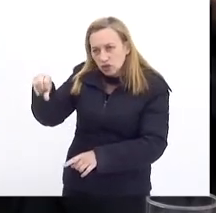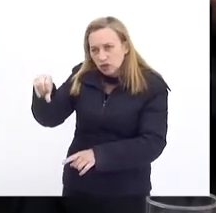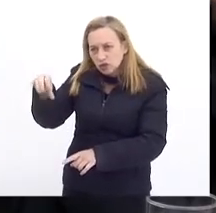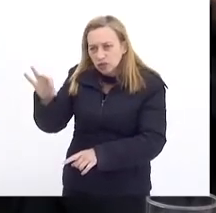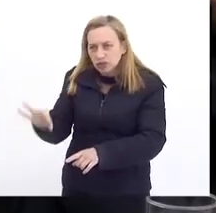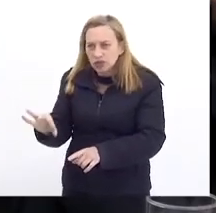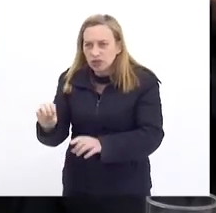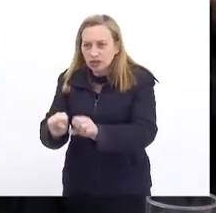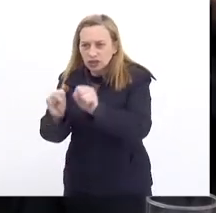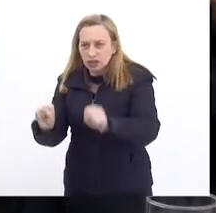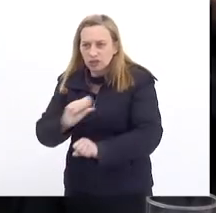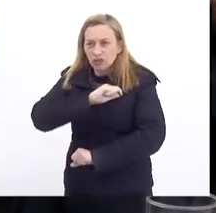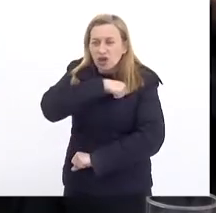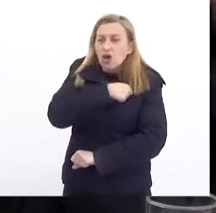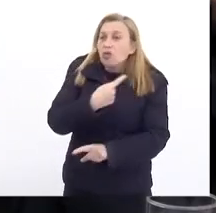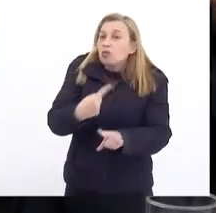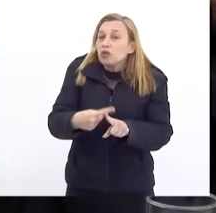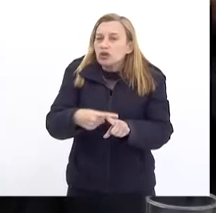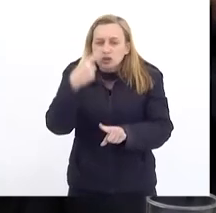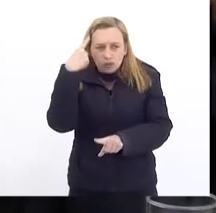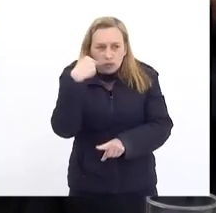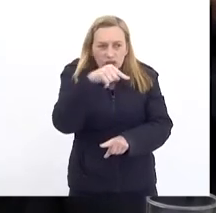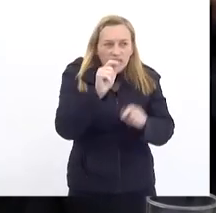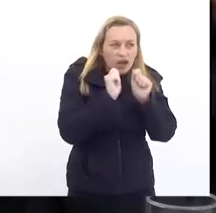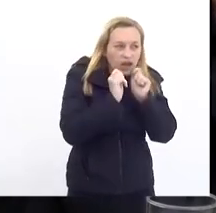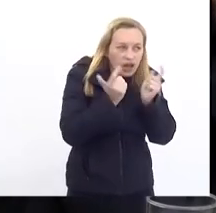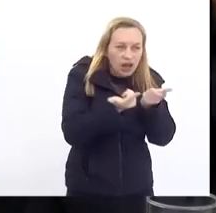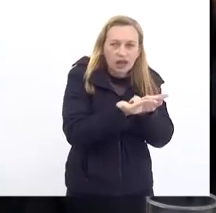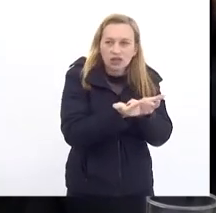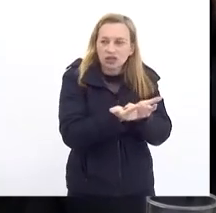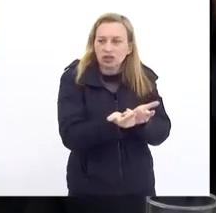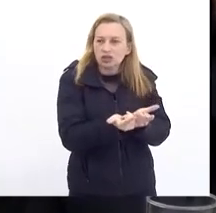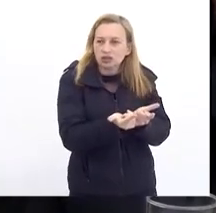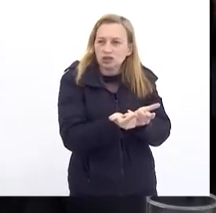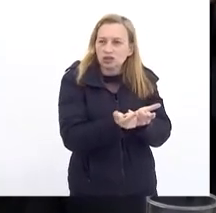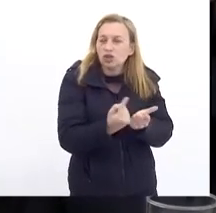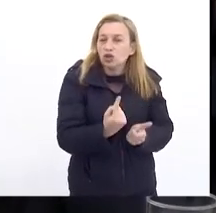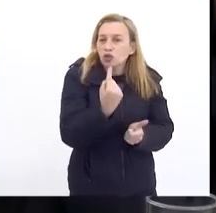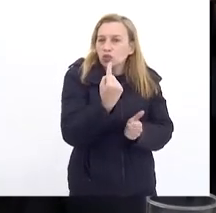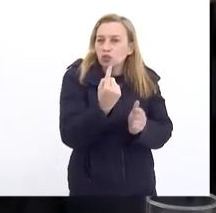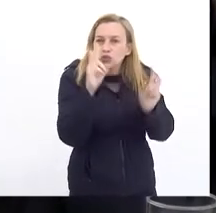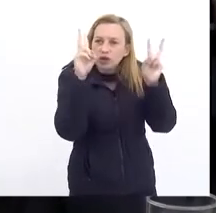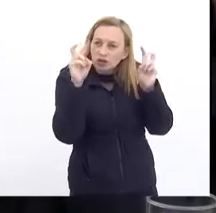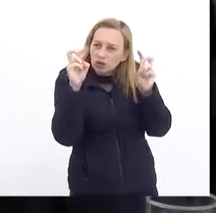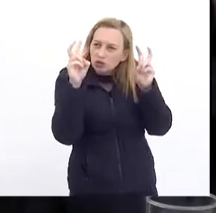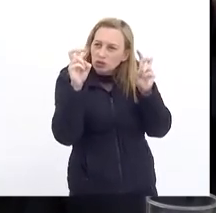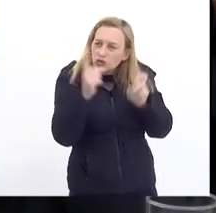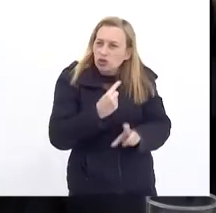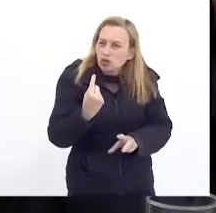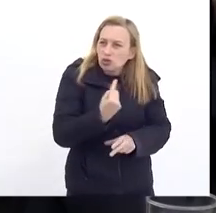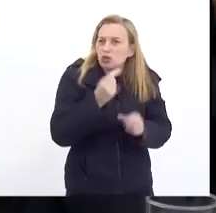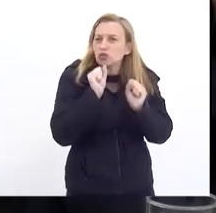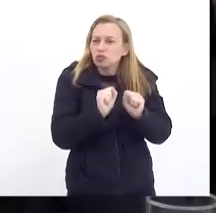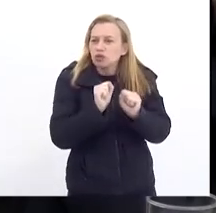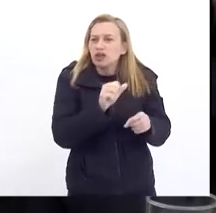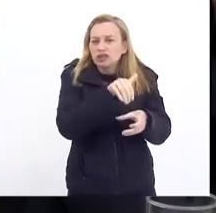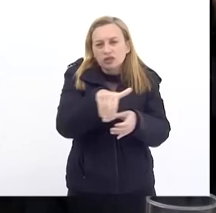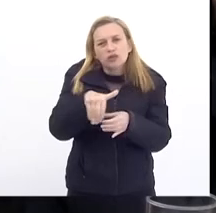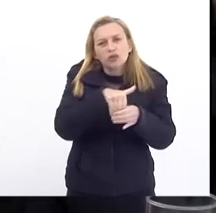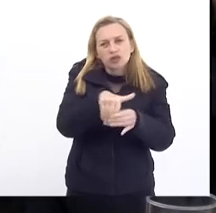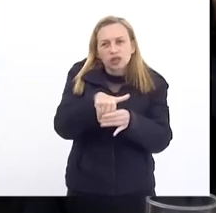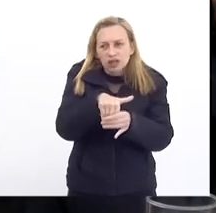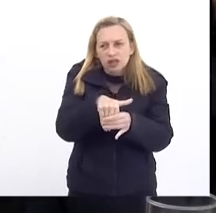Fiscais Por que não Mandar Assembleia Legislativa Uma matéria Para que nós Pudéssemos Votar